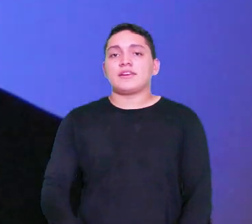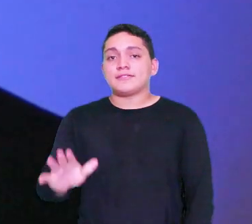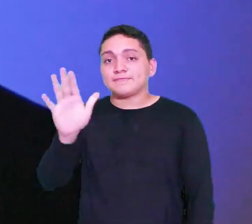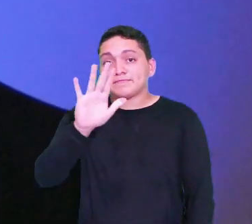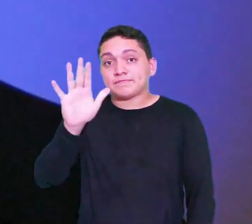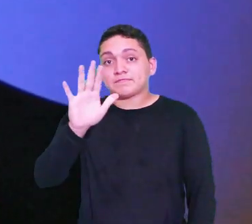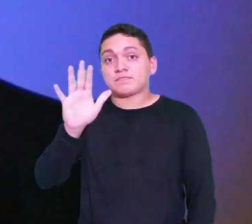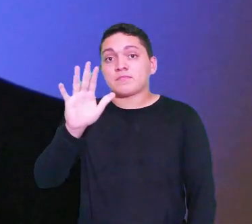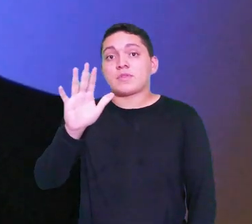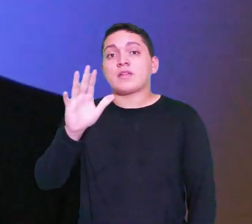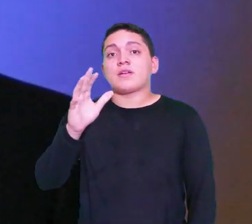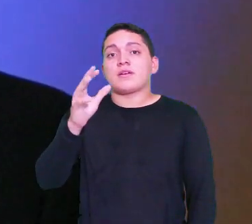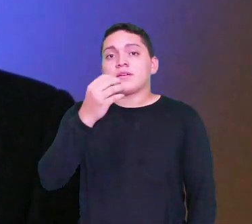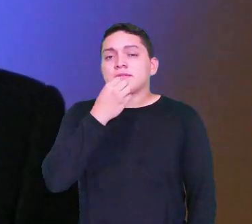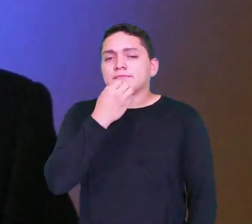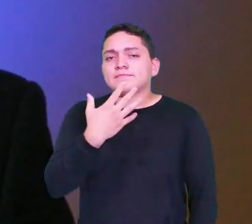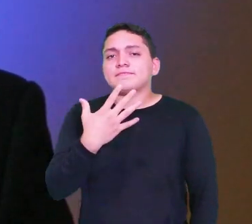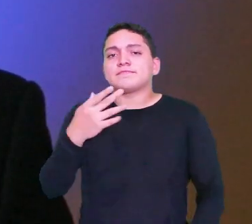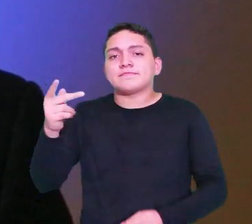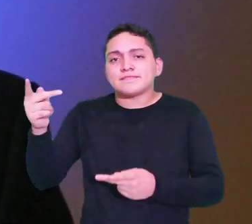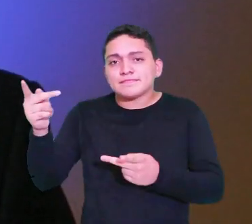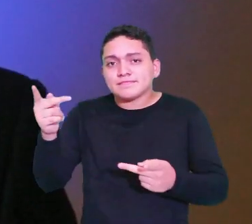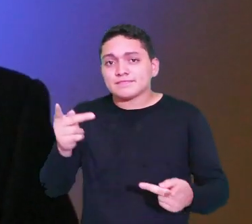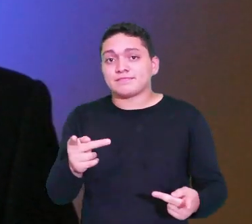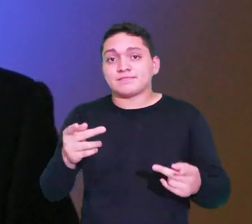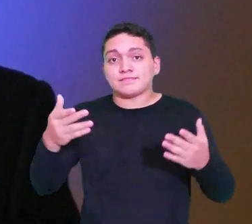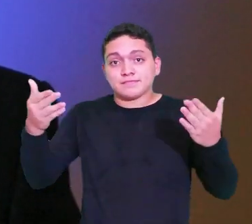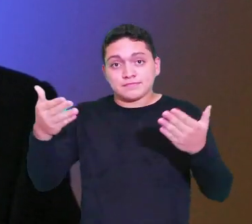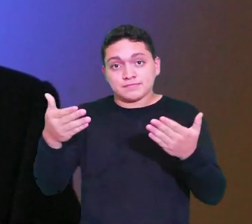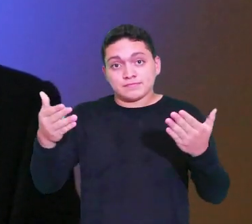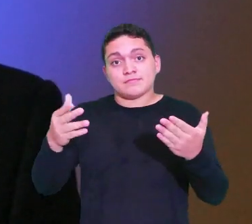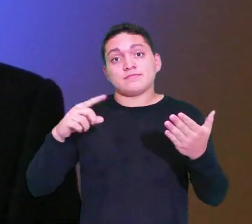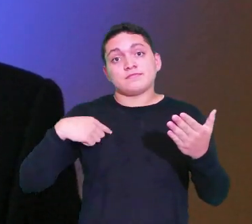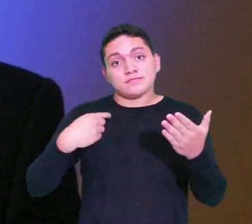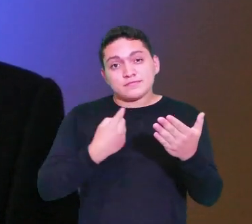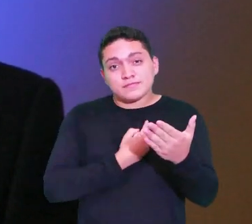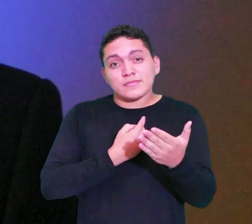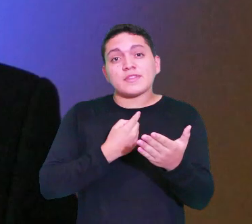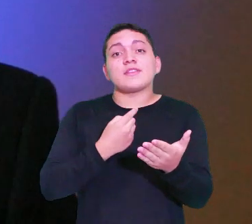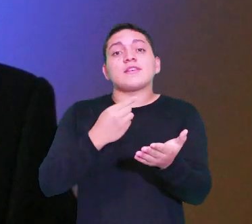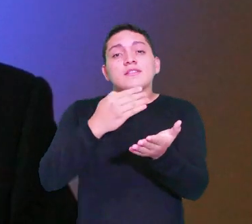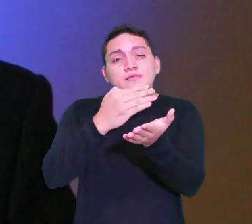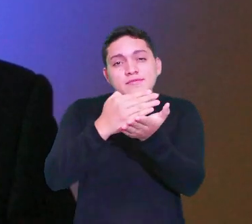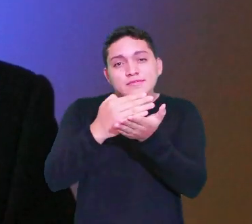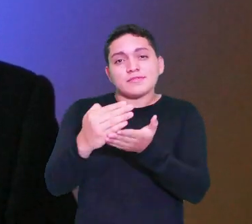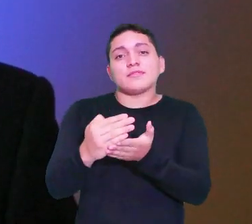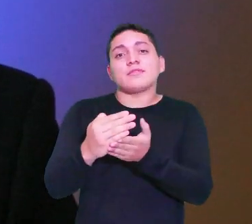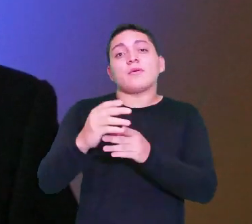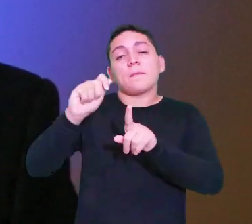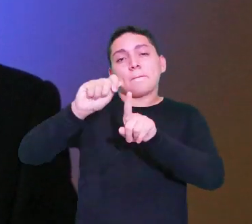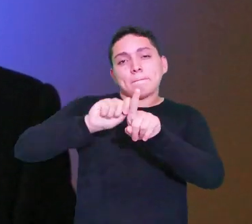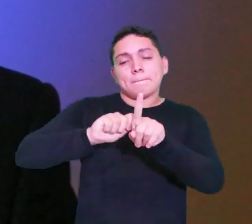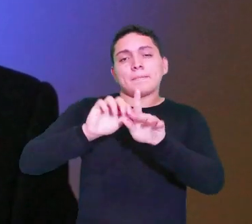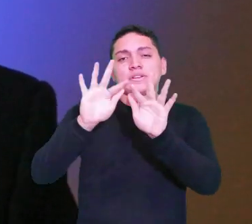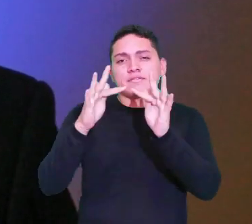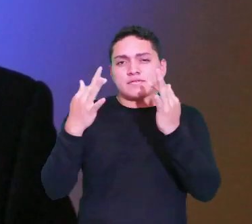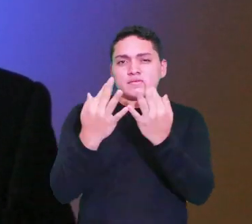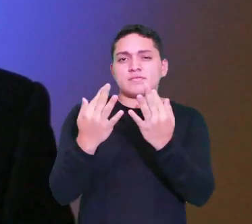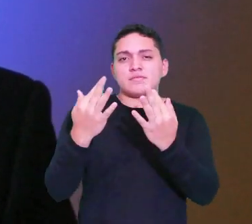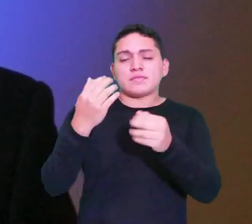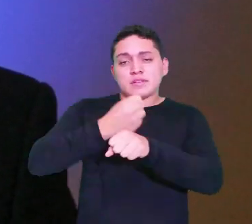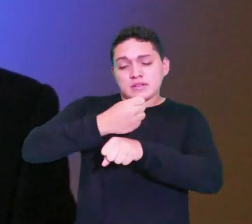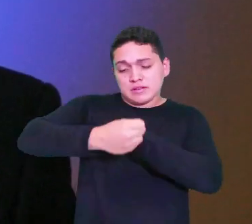Olá, seja muito bem-vindo. Hoje iniciamos o mês da família 2023